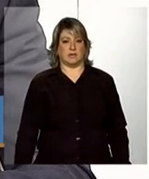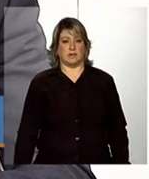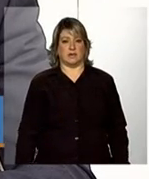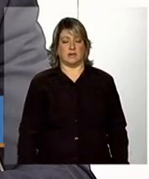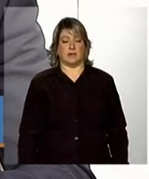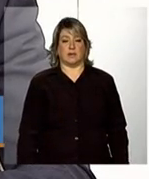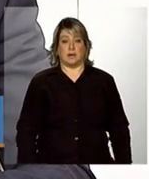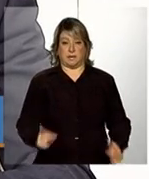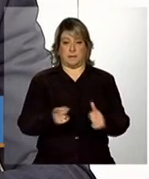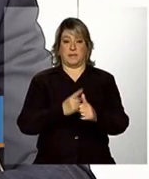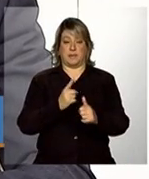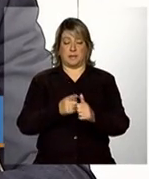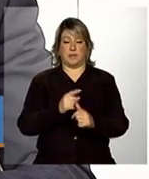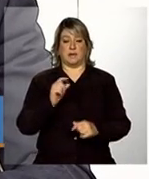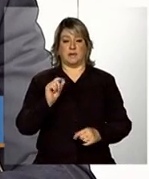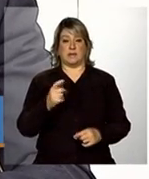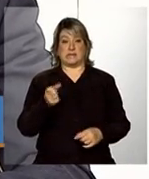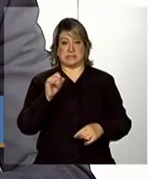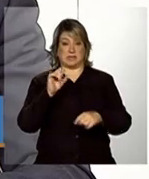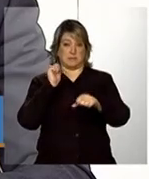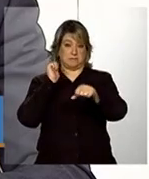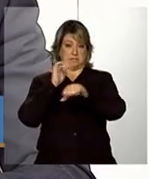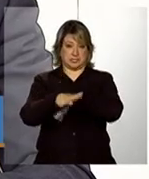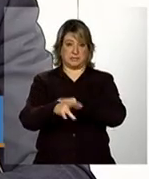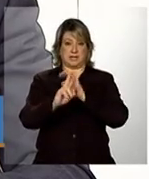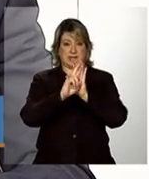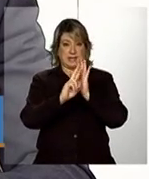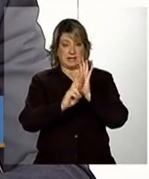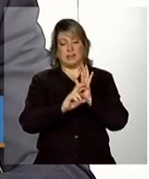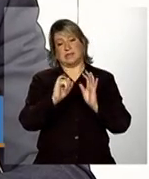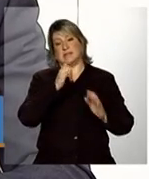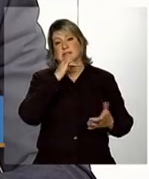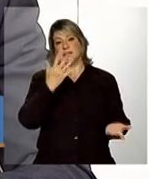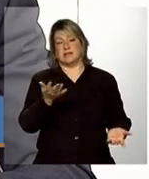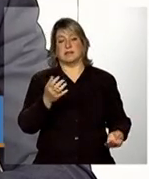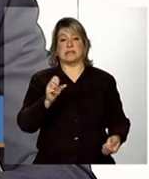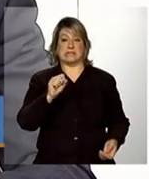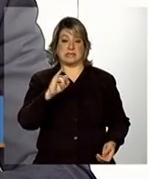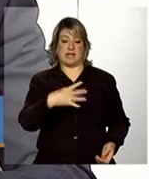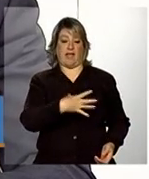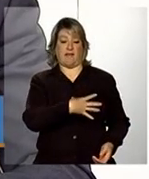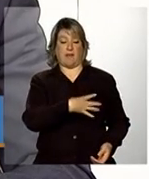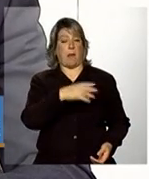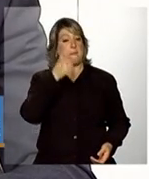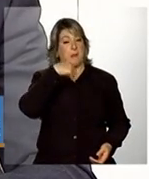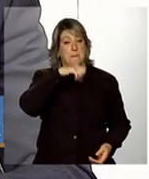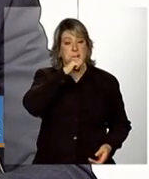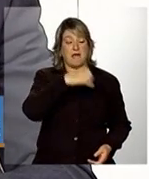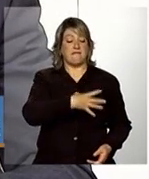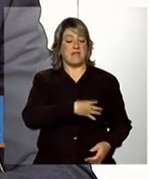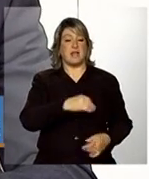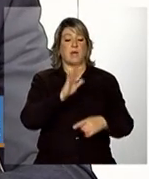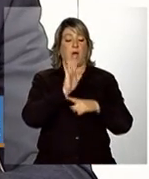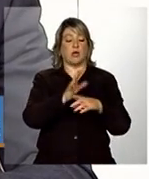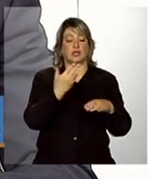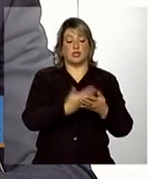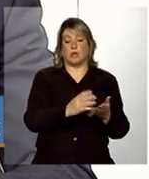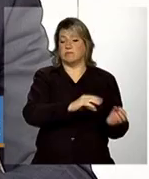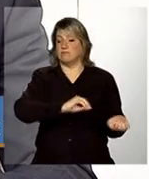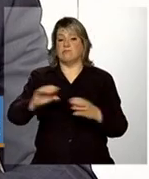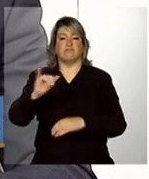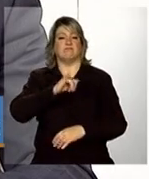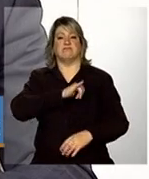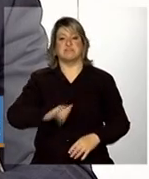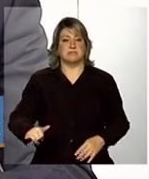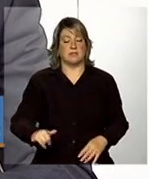O primeiro descumprimento de condicionalidades, ou seja, se a mãe deixa de enviar o filho para a escola ou ele não tem a